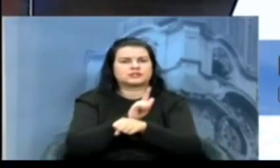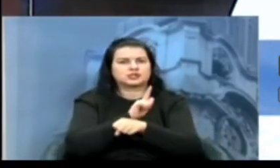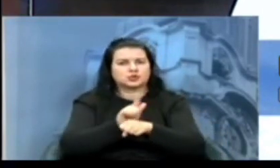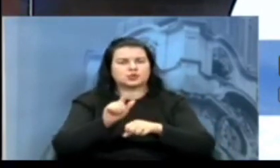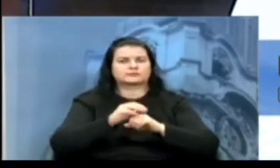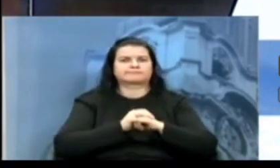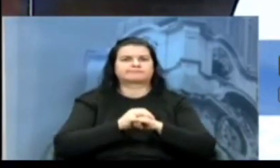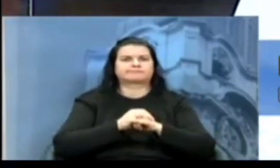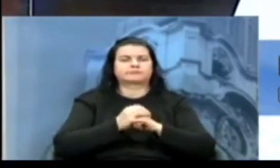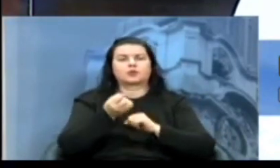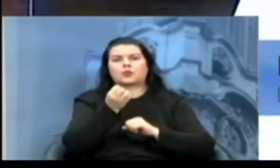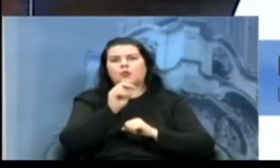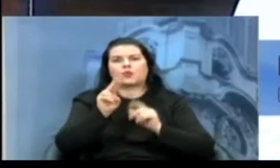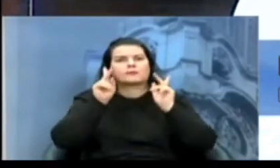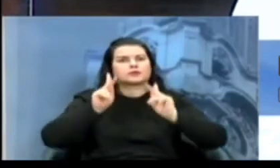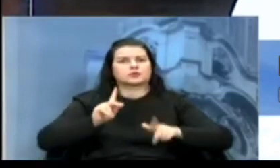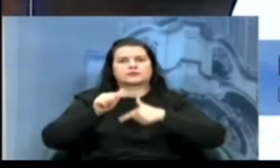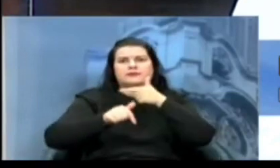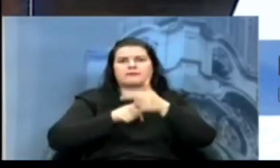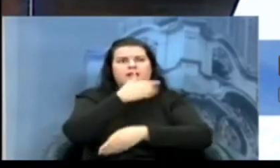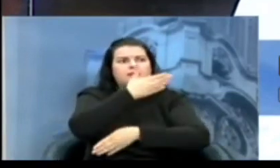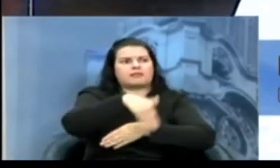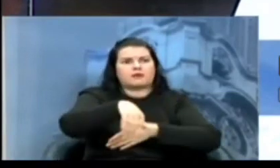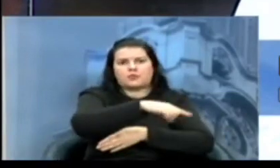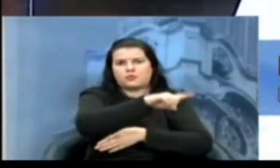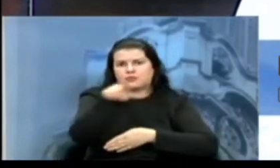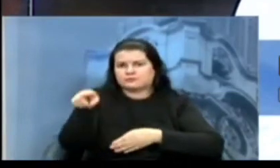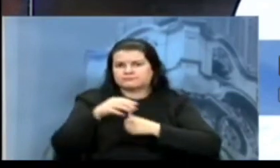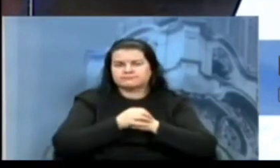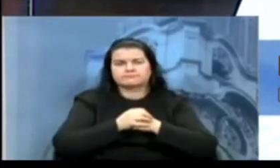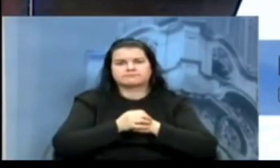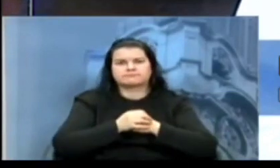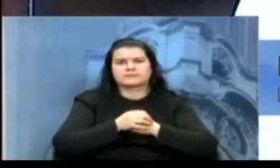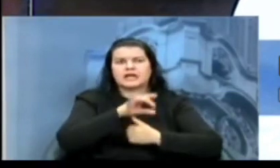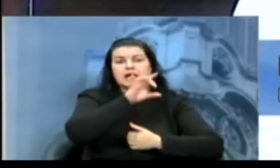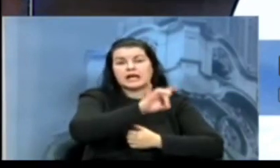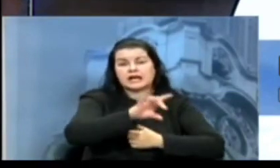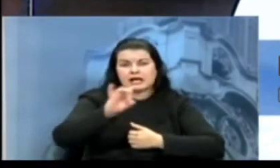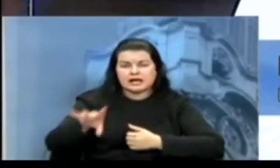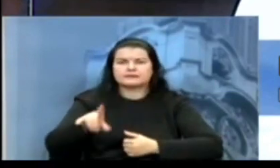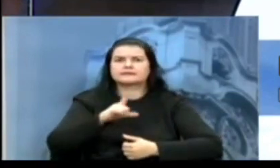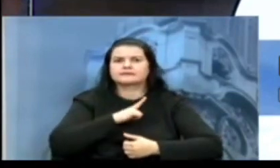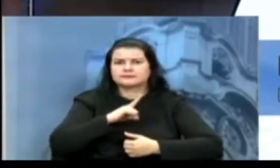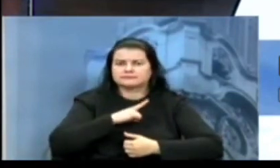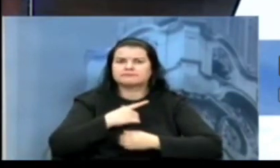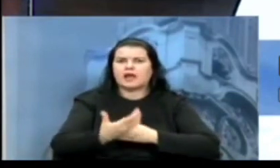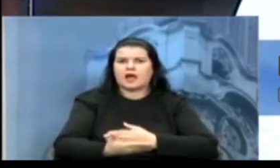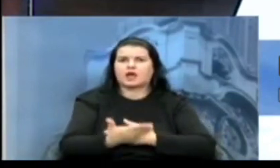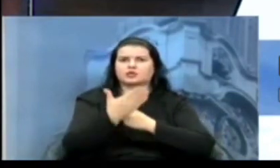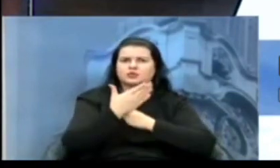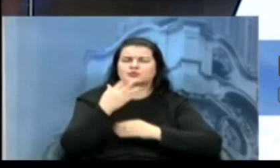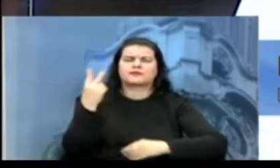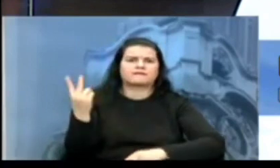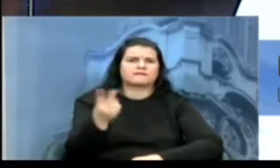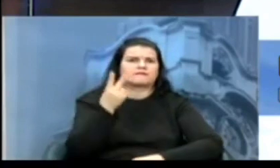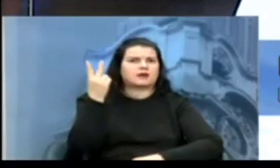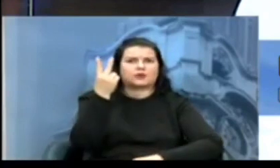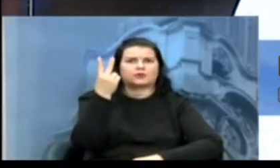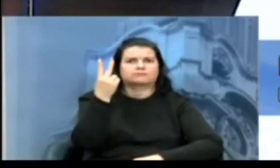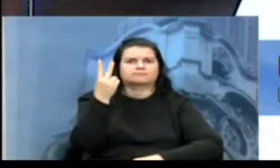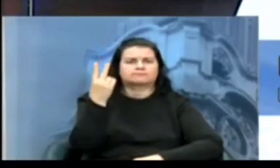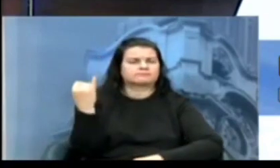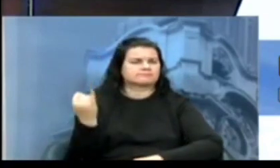até aqueles que atuam na ponta. Cada um trouxe e traz uma contribuição valiosa para o DHPP,